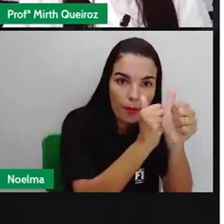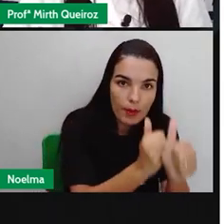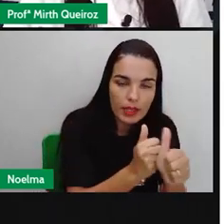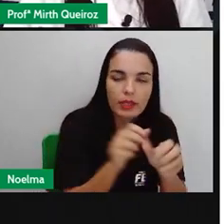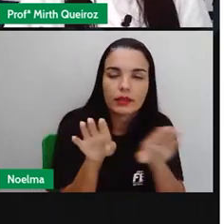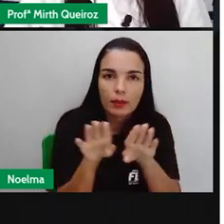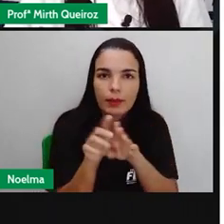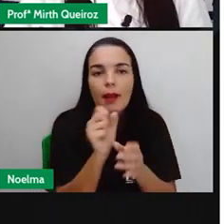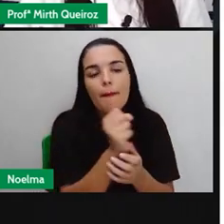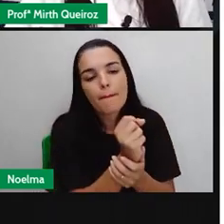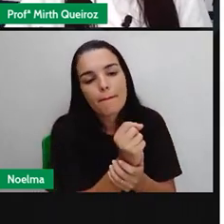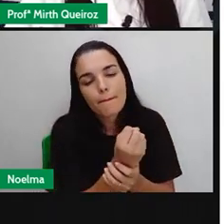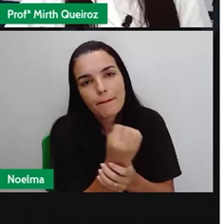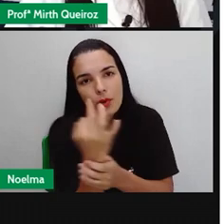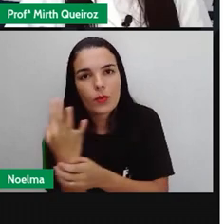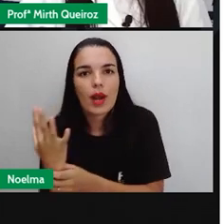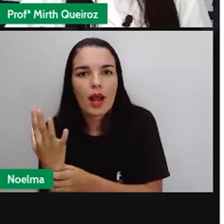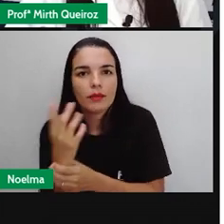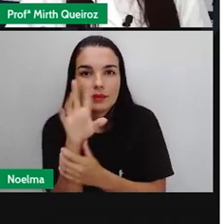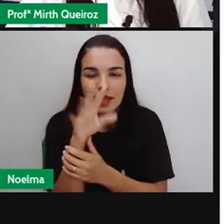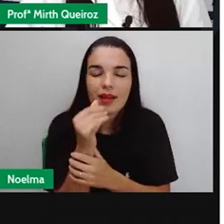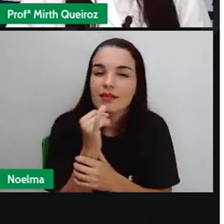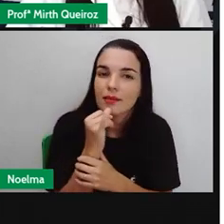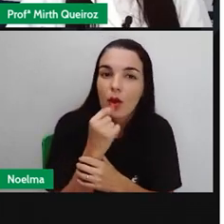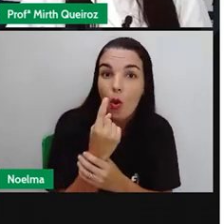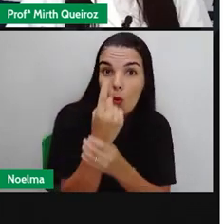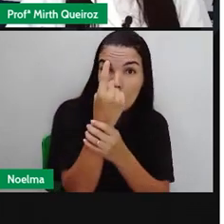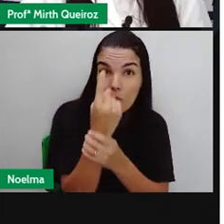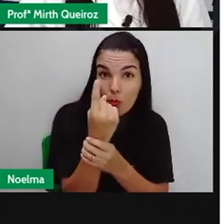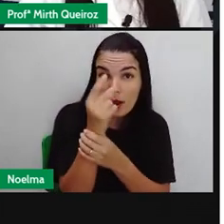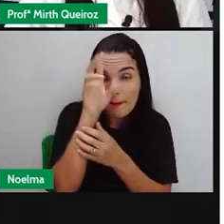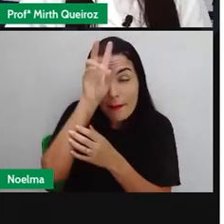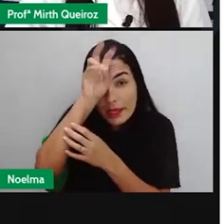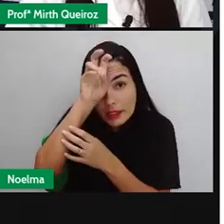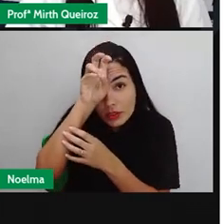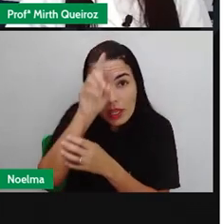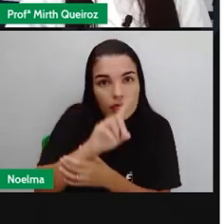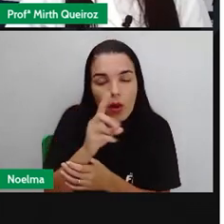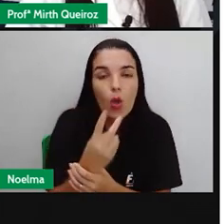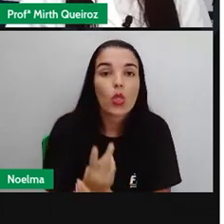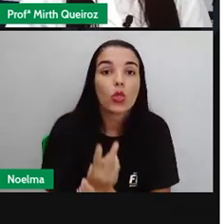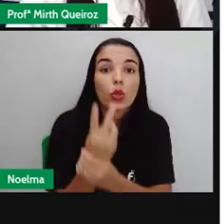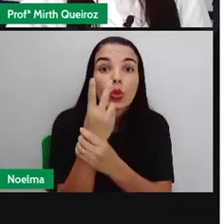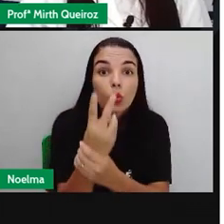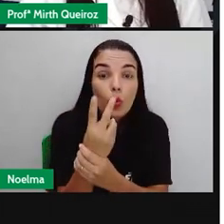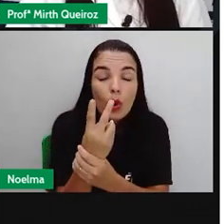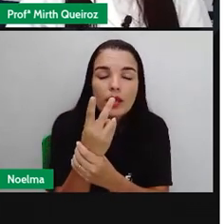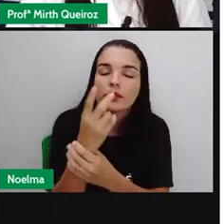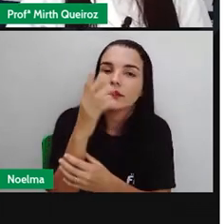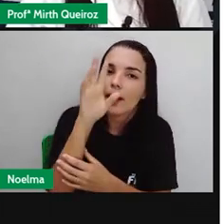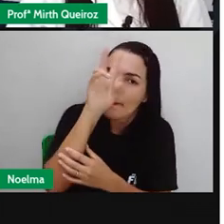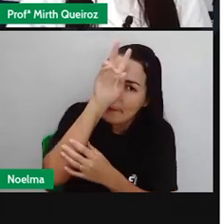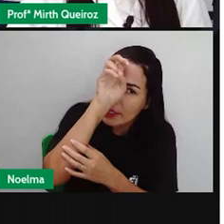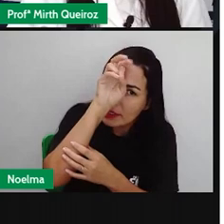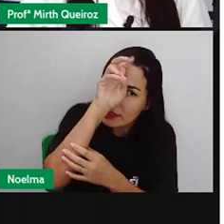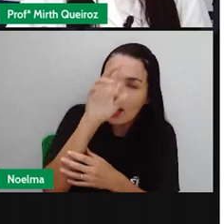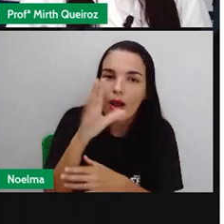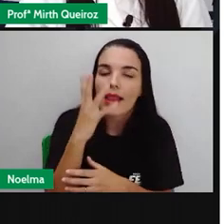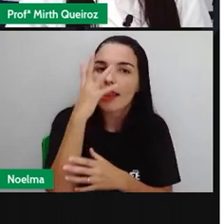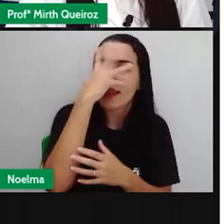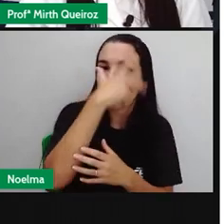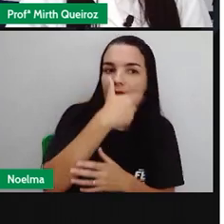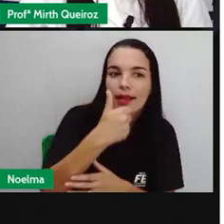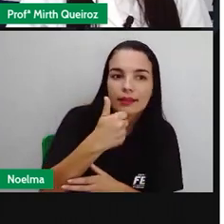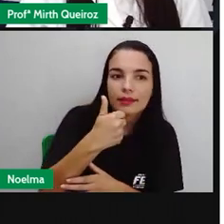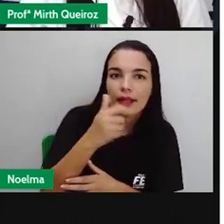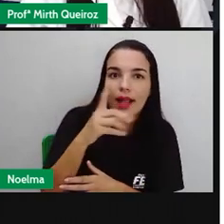Então, uma baratinha, duas baratinhas, baratinha linda, baratinhas lindas.